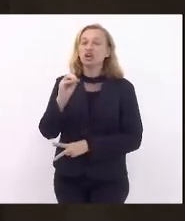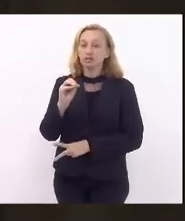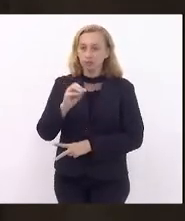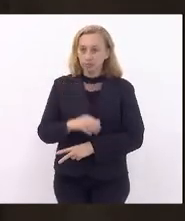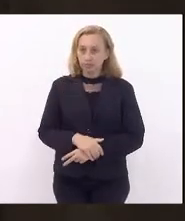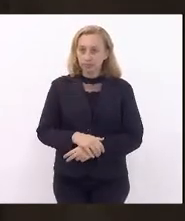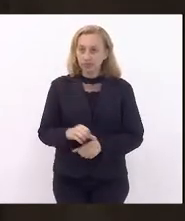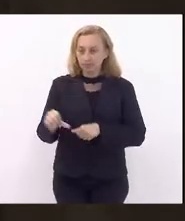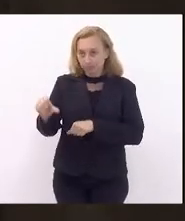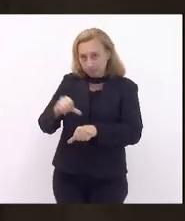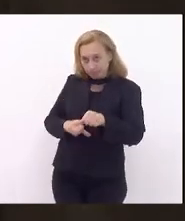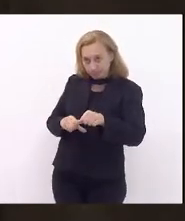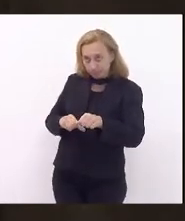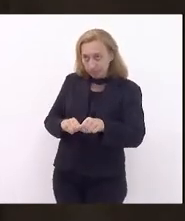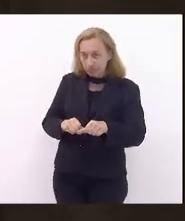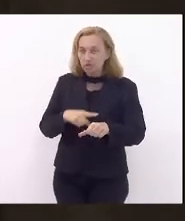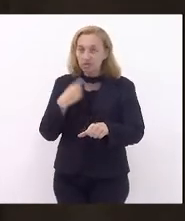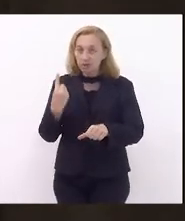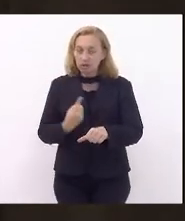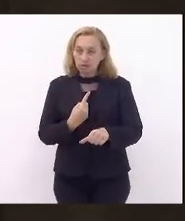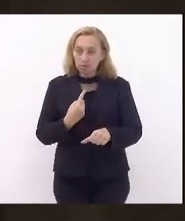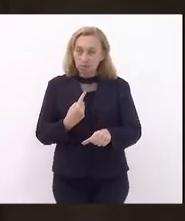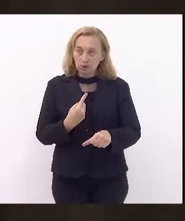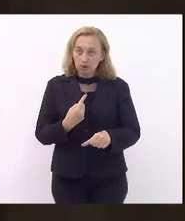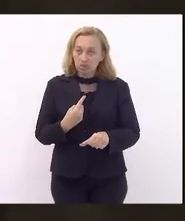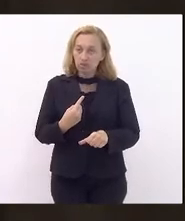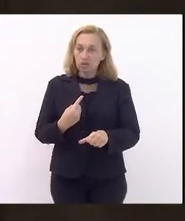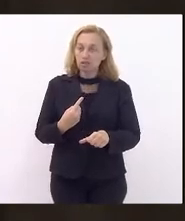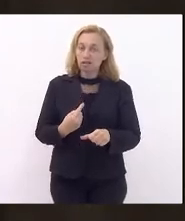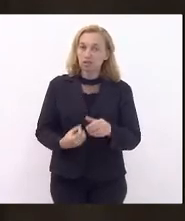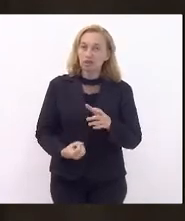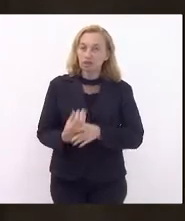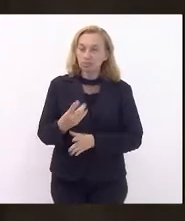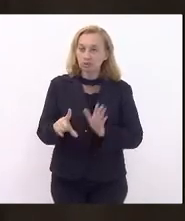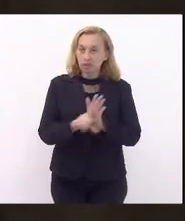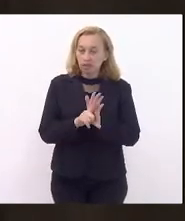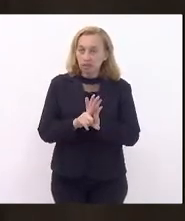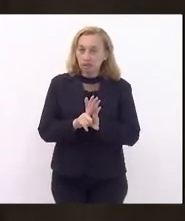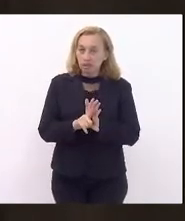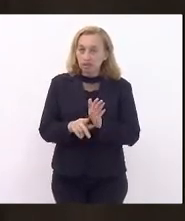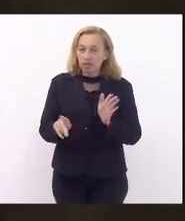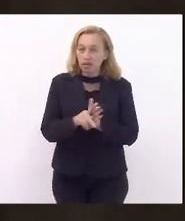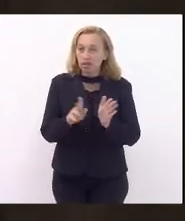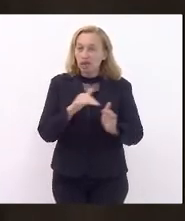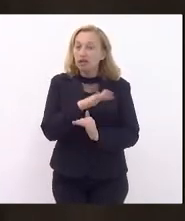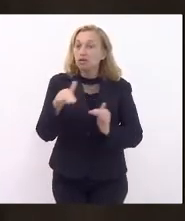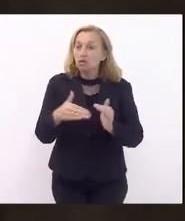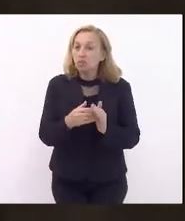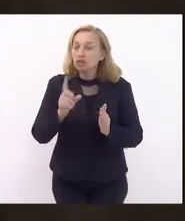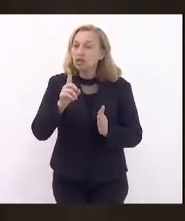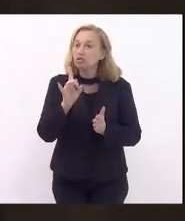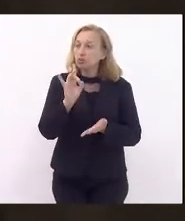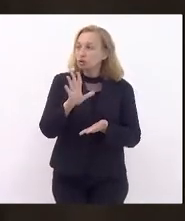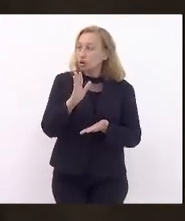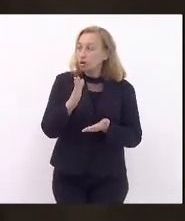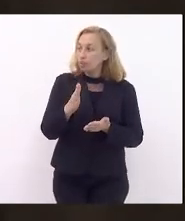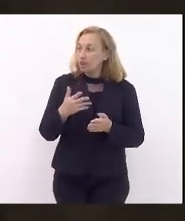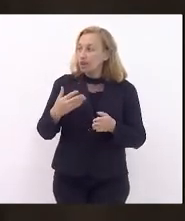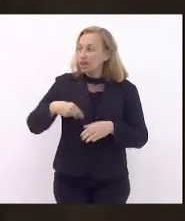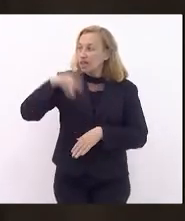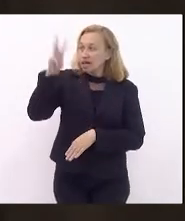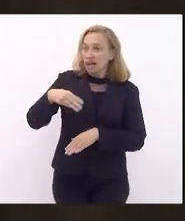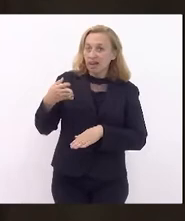ao contrário do que nós deixamos, acabe para todos, e não somente para quem ingressar